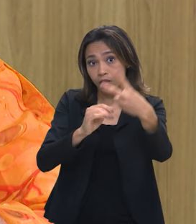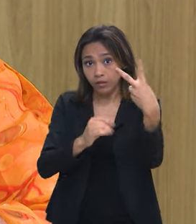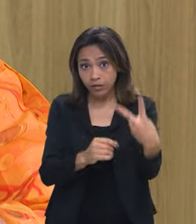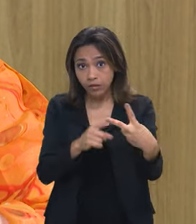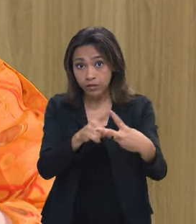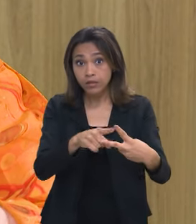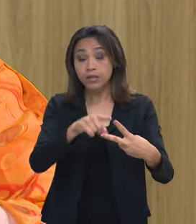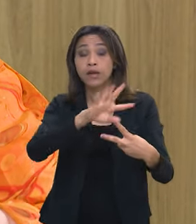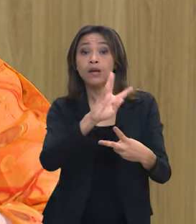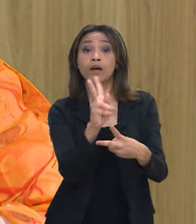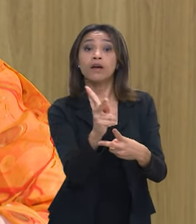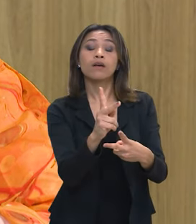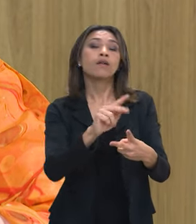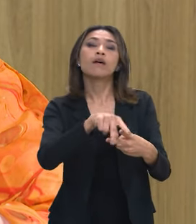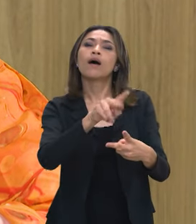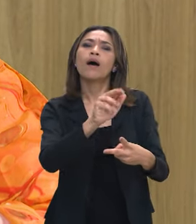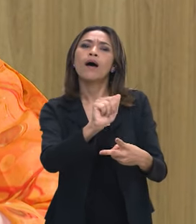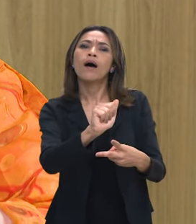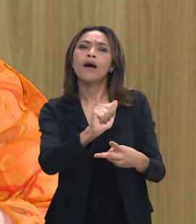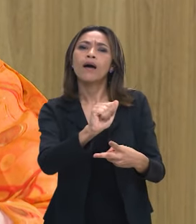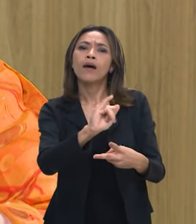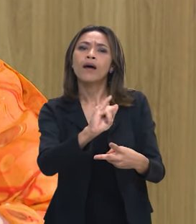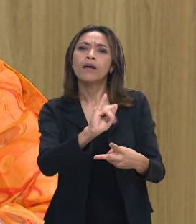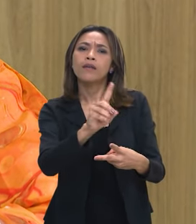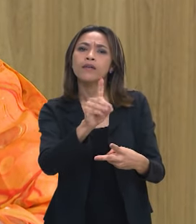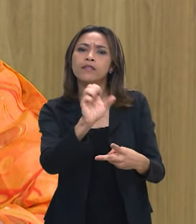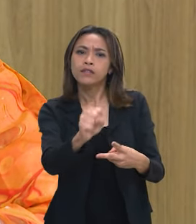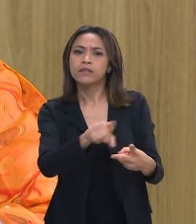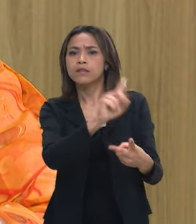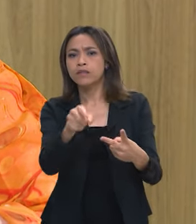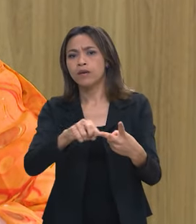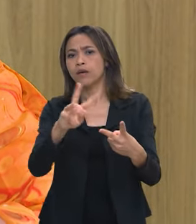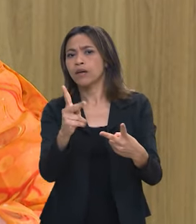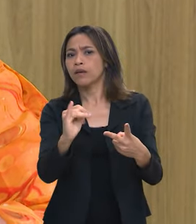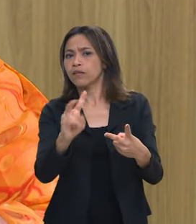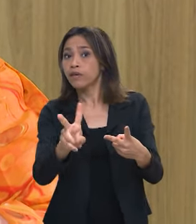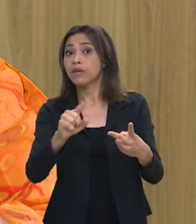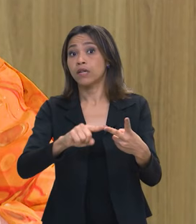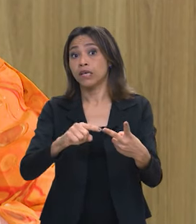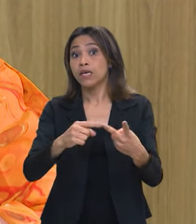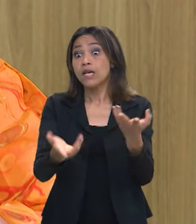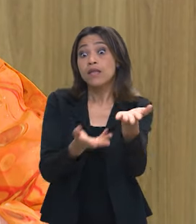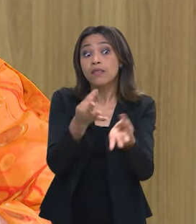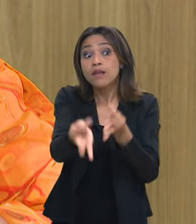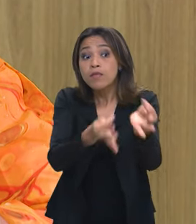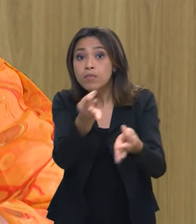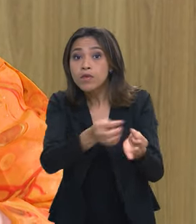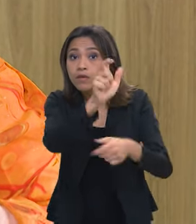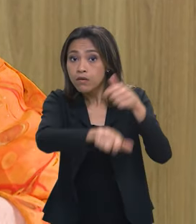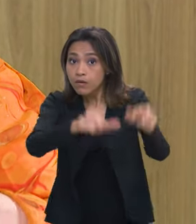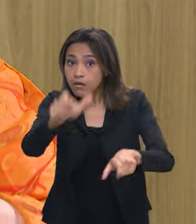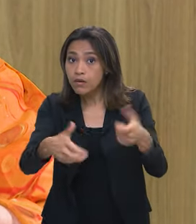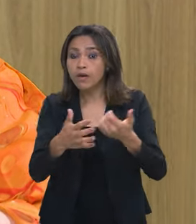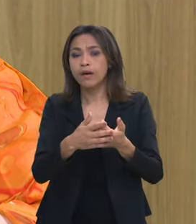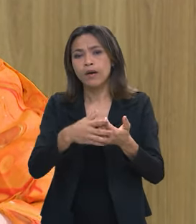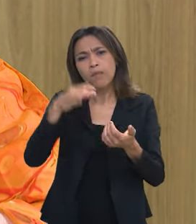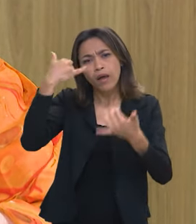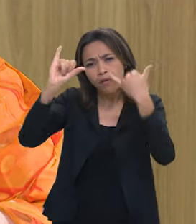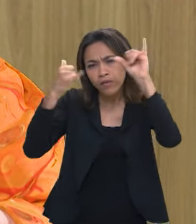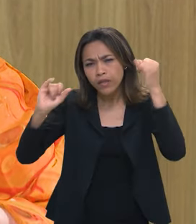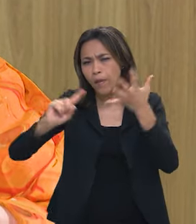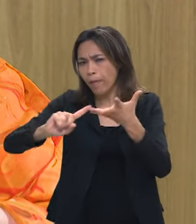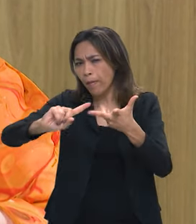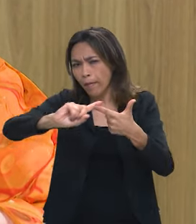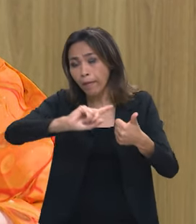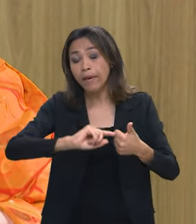no acesso à terapia pelos pacientes na prevenção